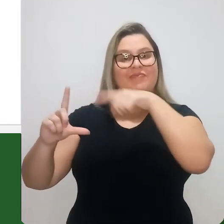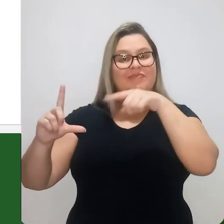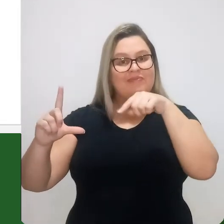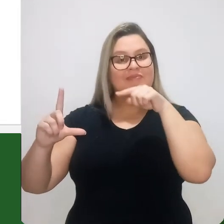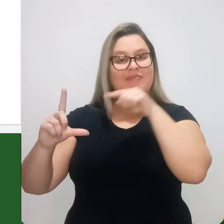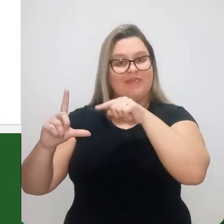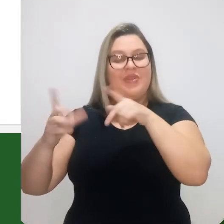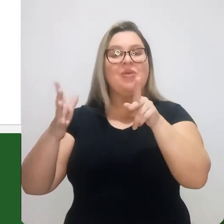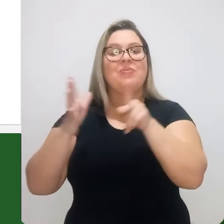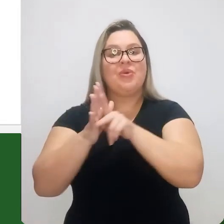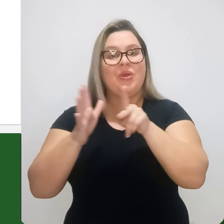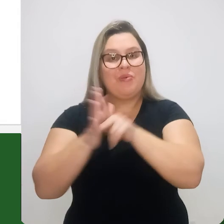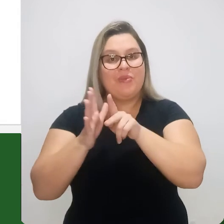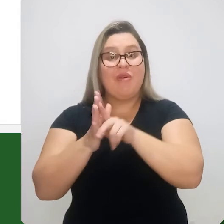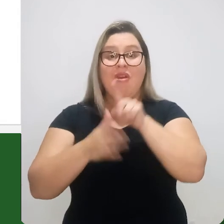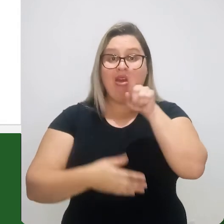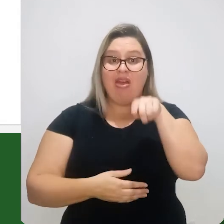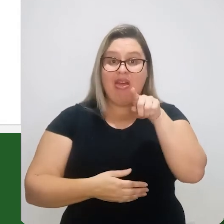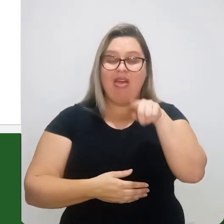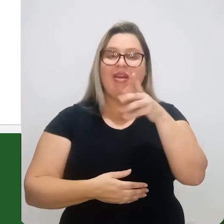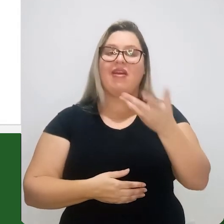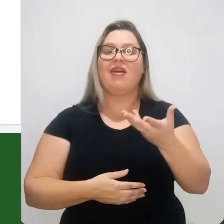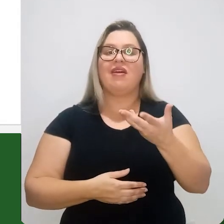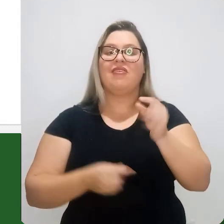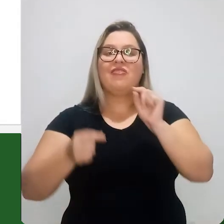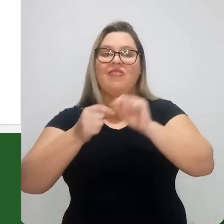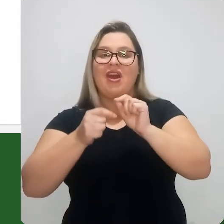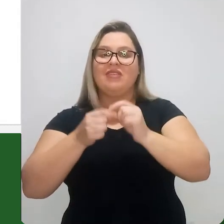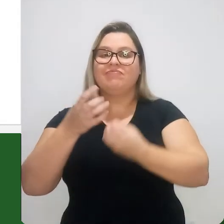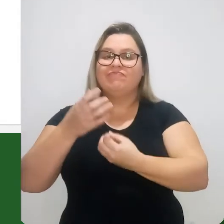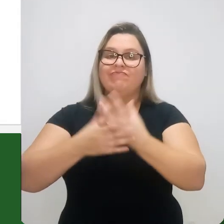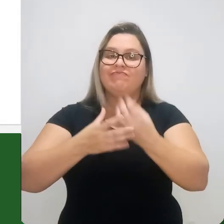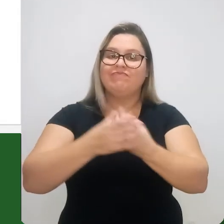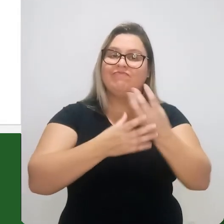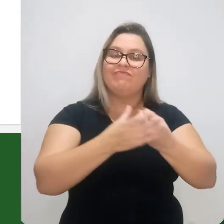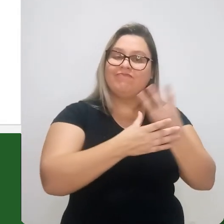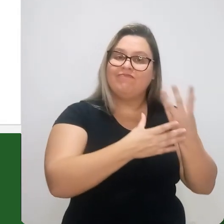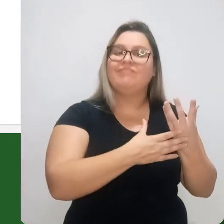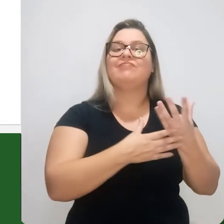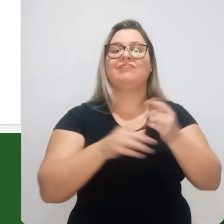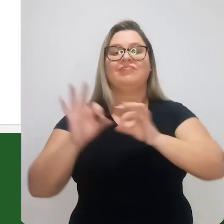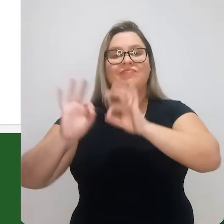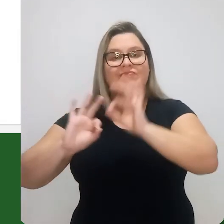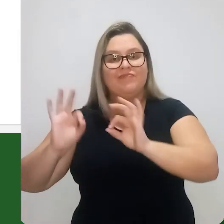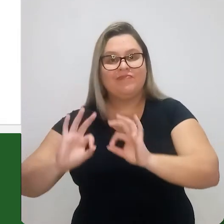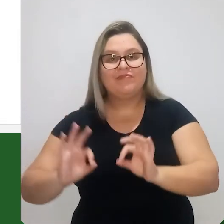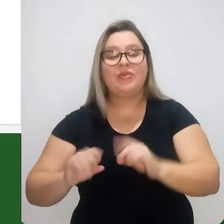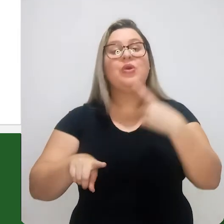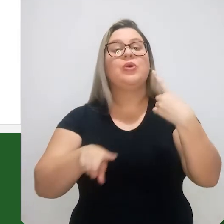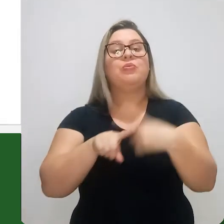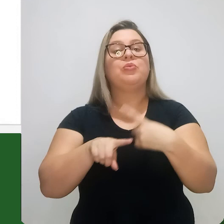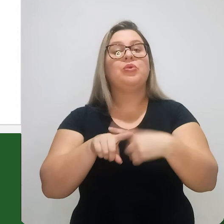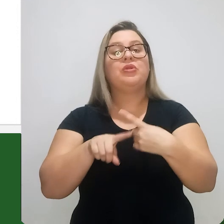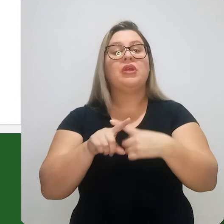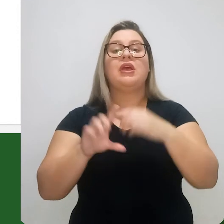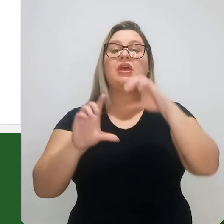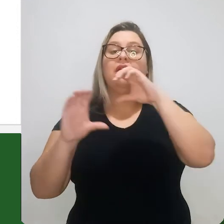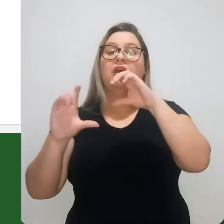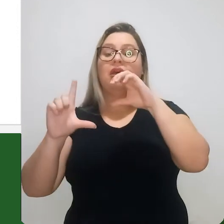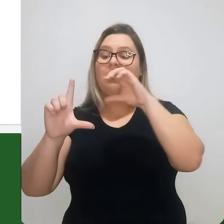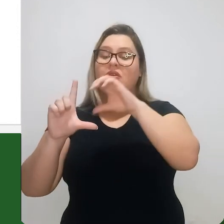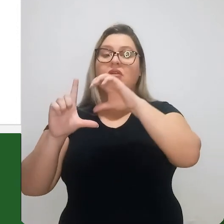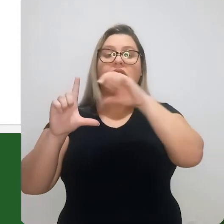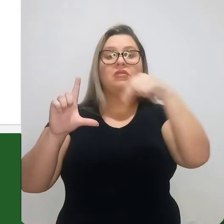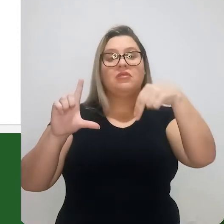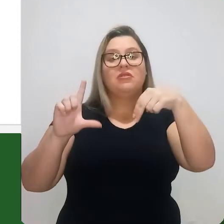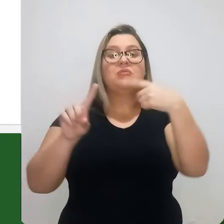desta forma que esses diagramas cinéticos eles são e estão feitos, são produzidos, são elaborados. E